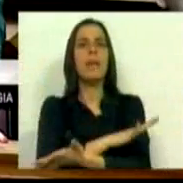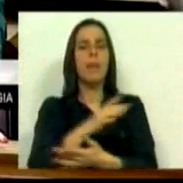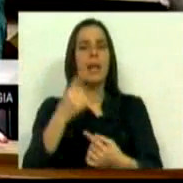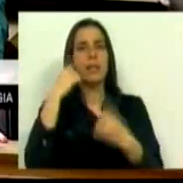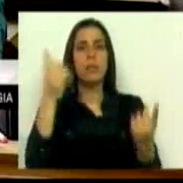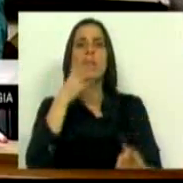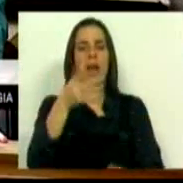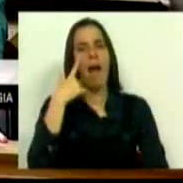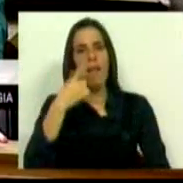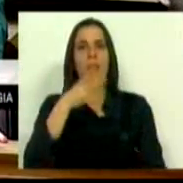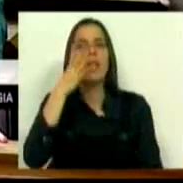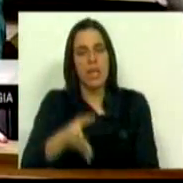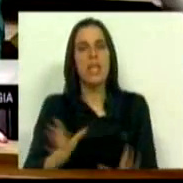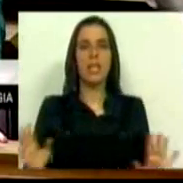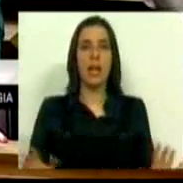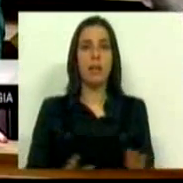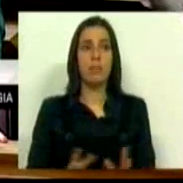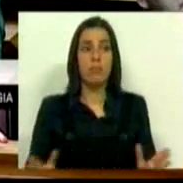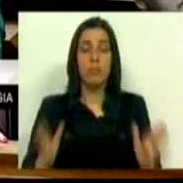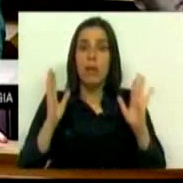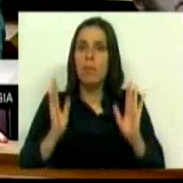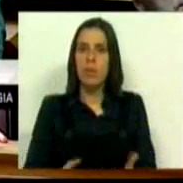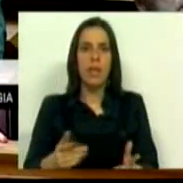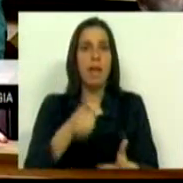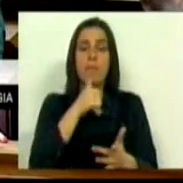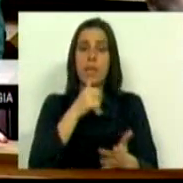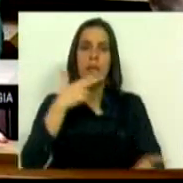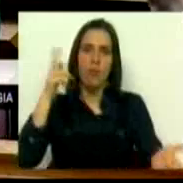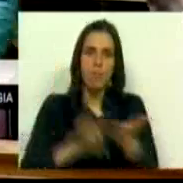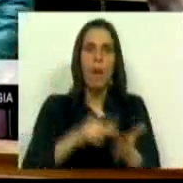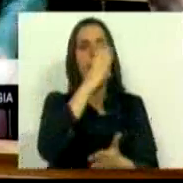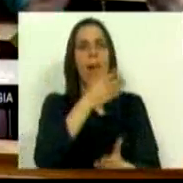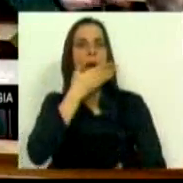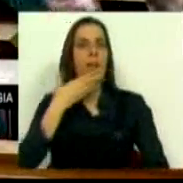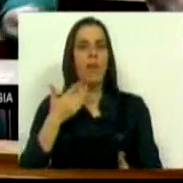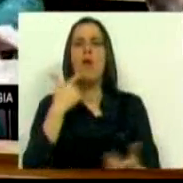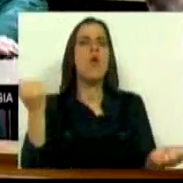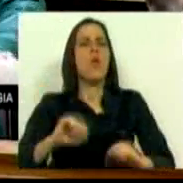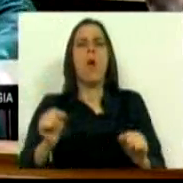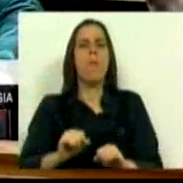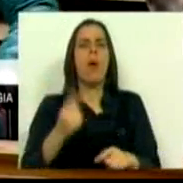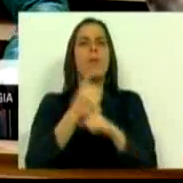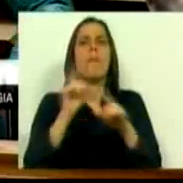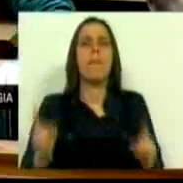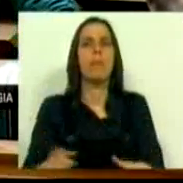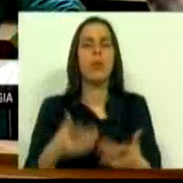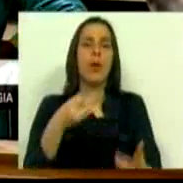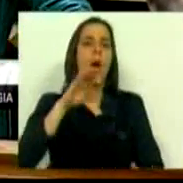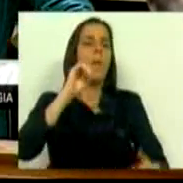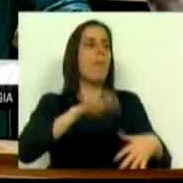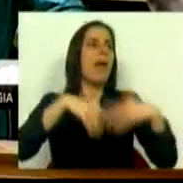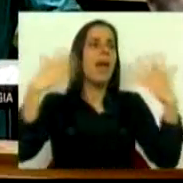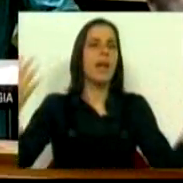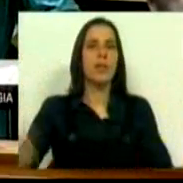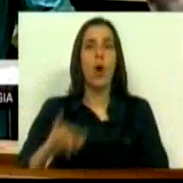acaba por reconhecer isso mesmo. Portanto há que tornar as medidas execuíveis e não pode ser, porque se é o PS